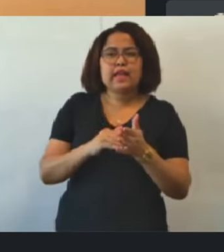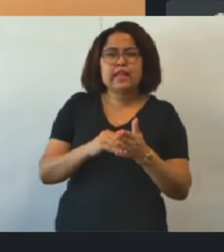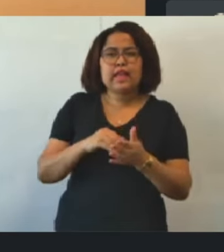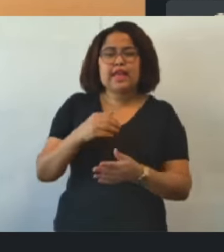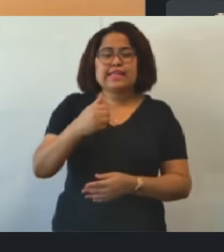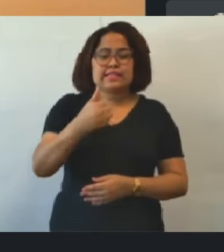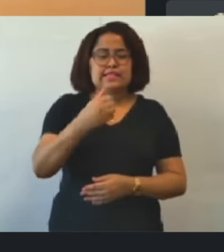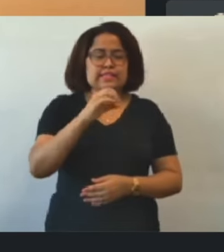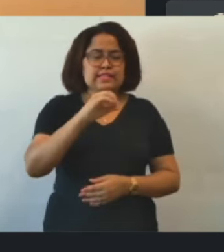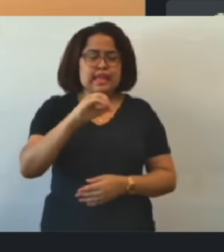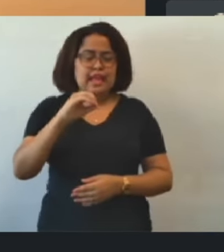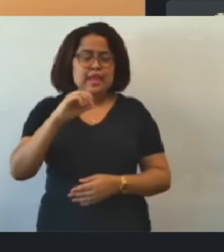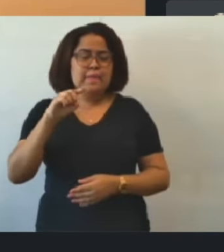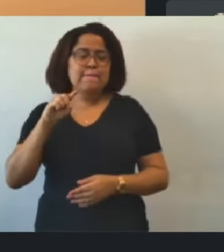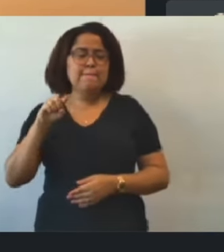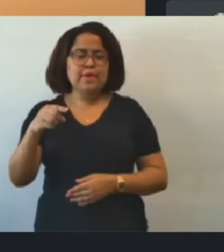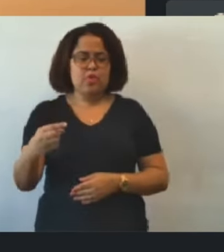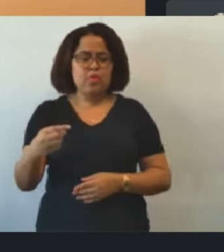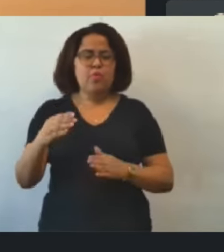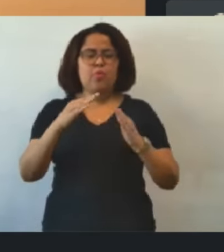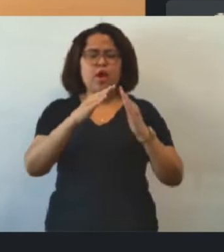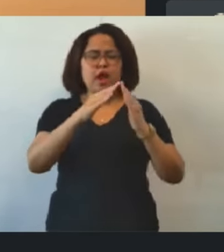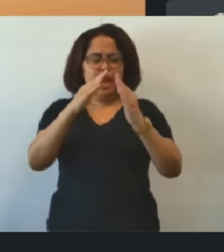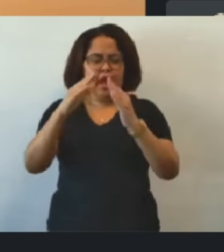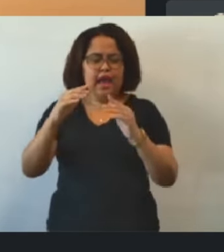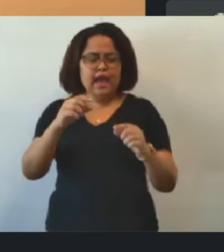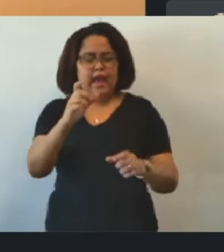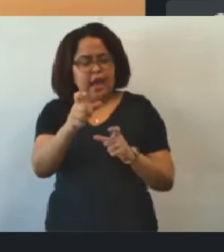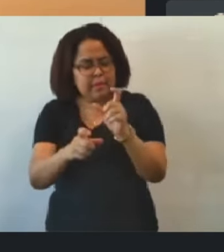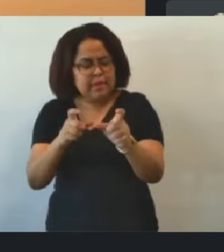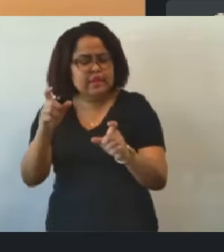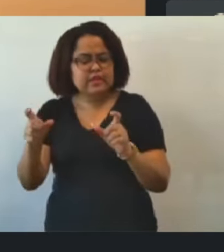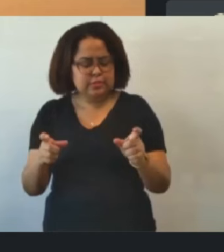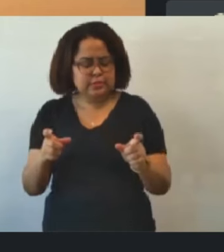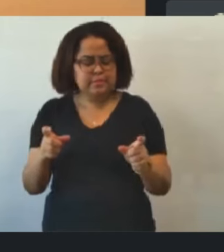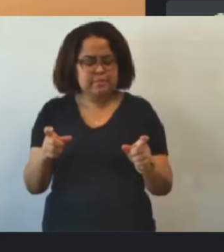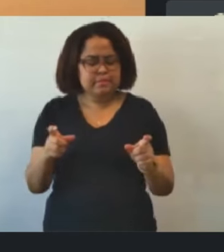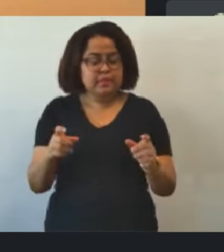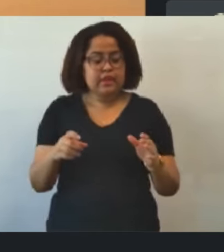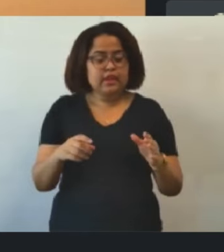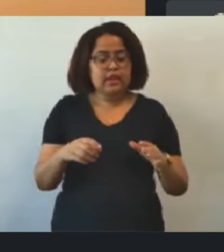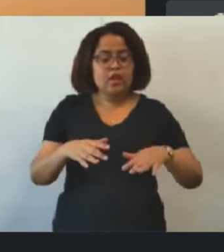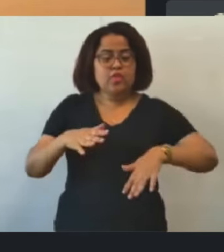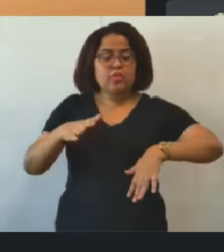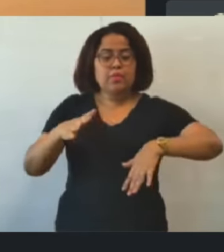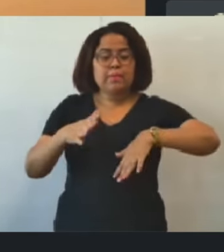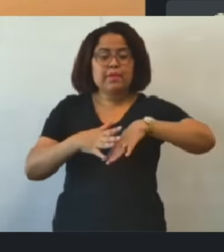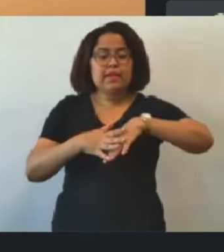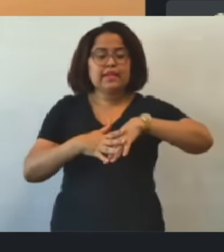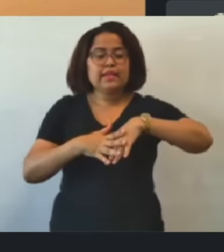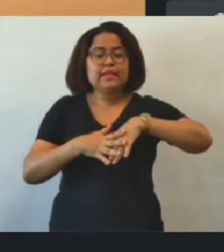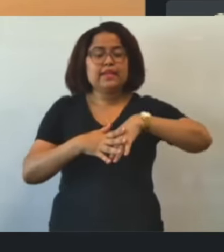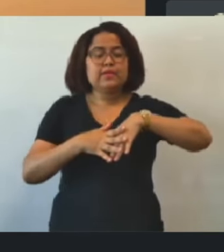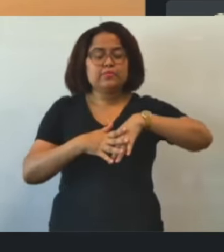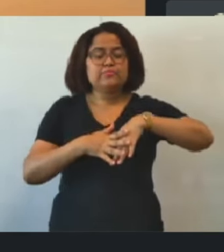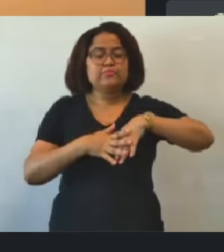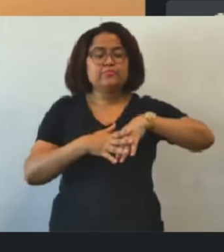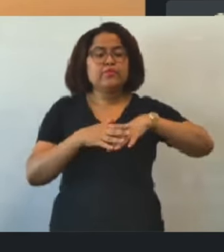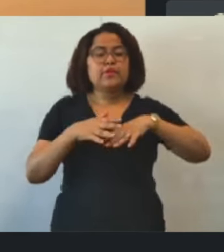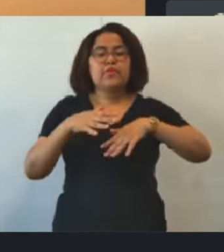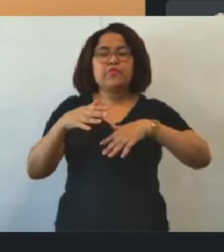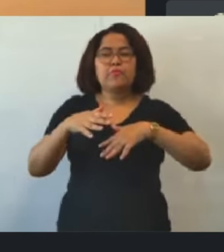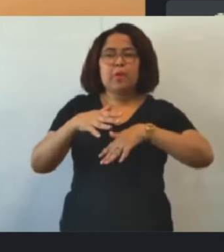planilha que foi até feita pela consultoria legislativa, hoje,